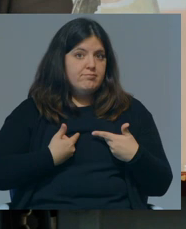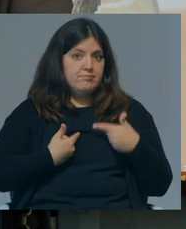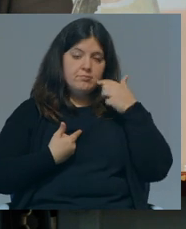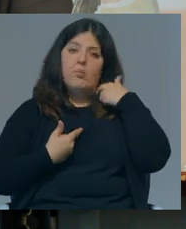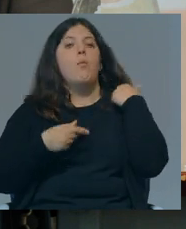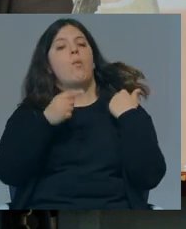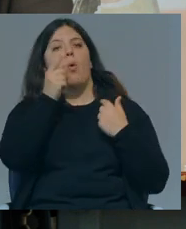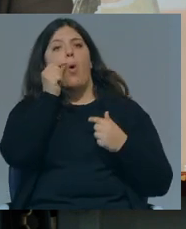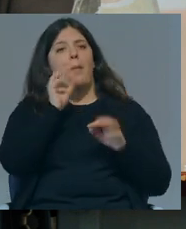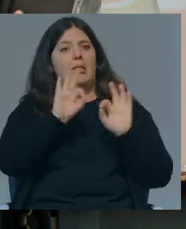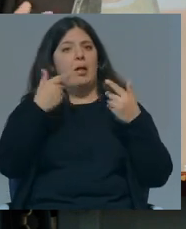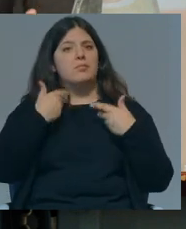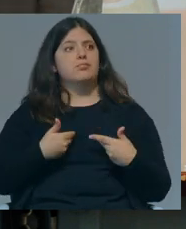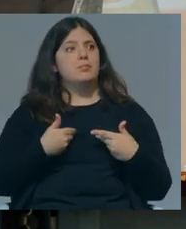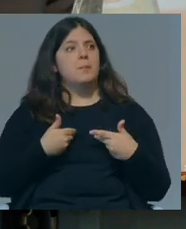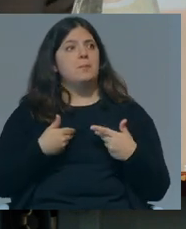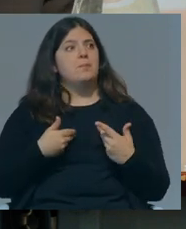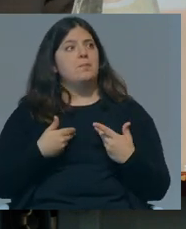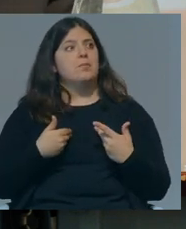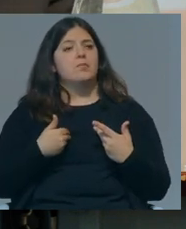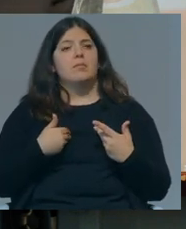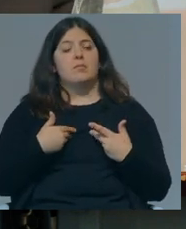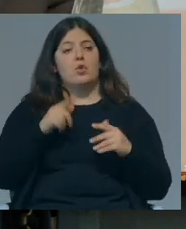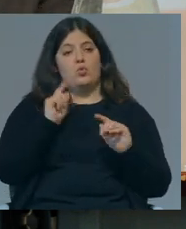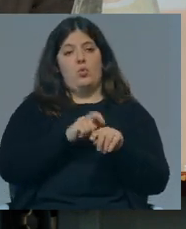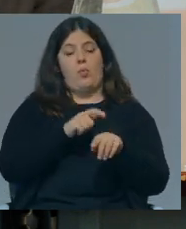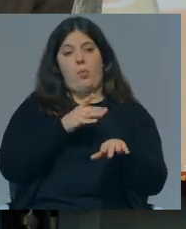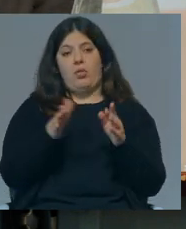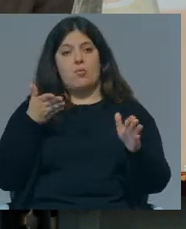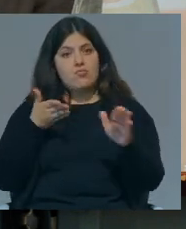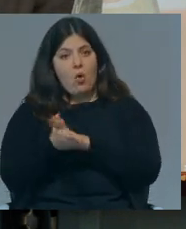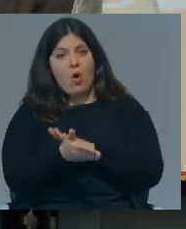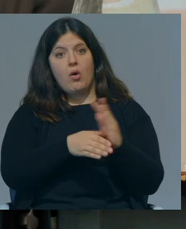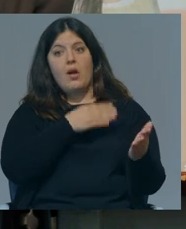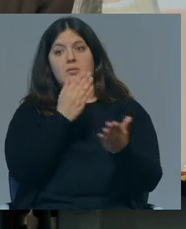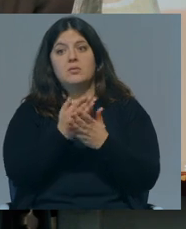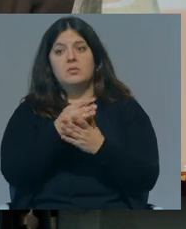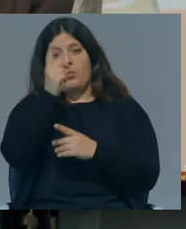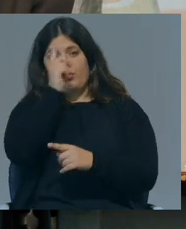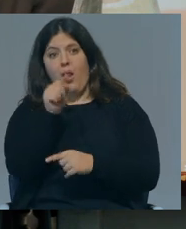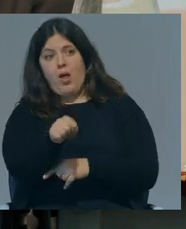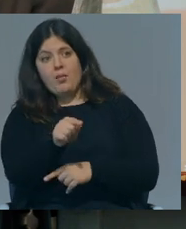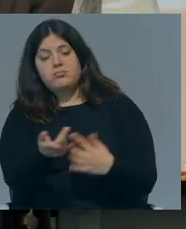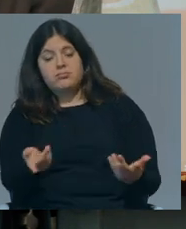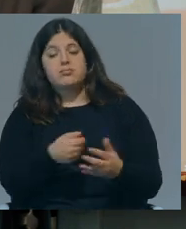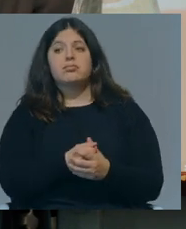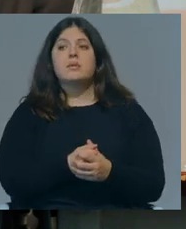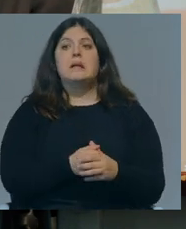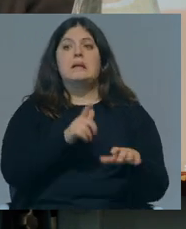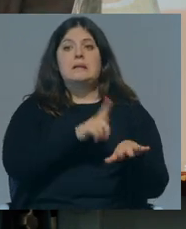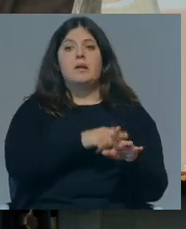pensada para um homem como eu, desde o momento em que ingressei até à possibilidade de lá dar aulas. E a verdade é que ao longo